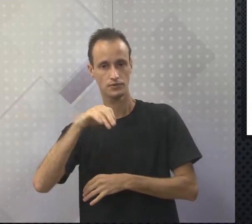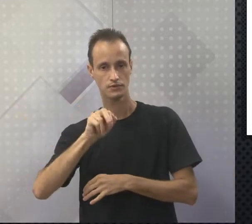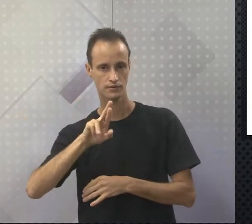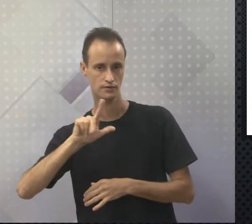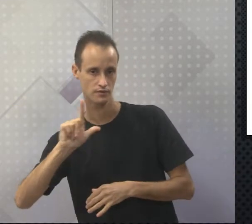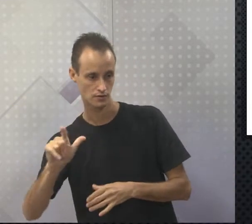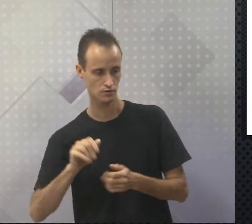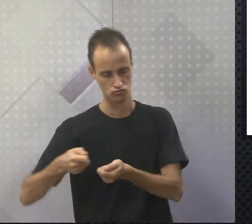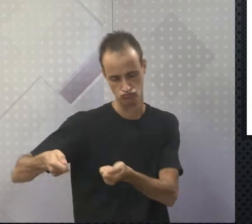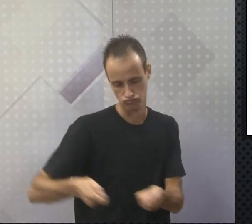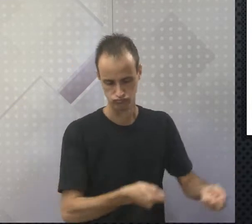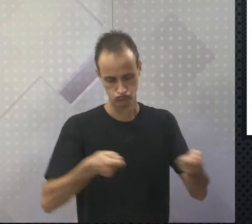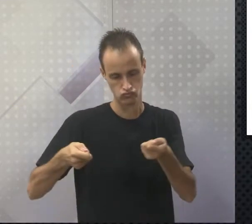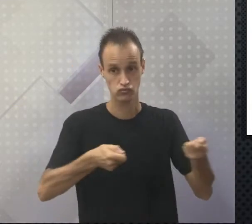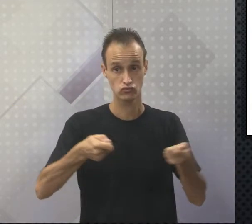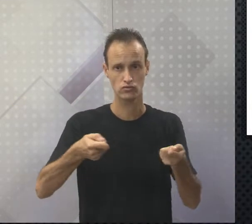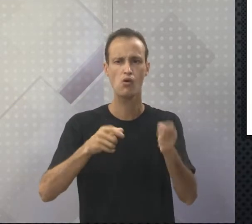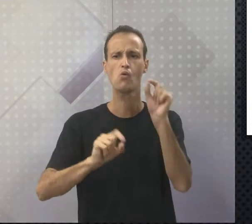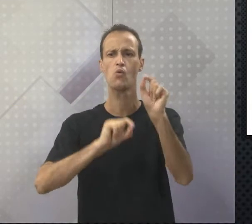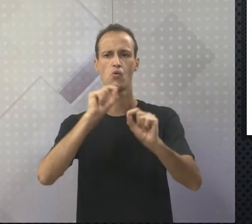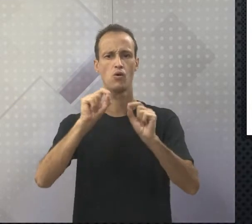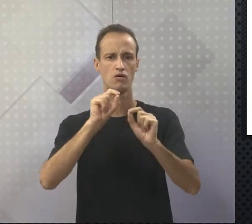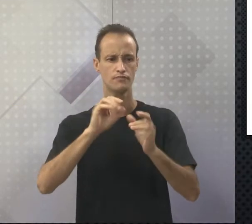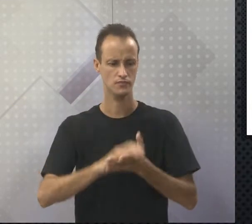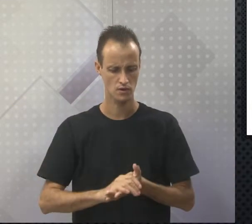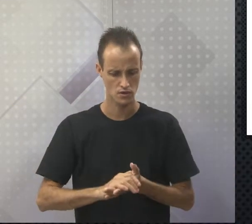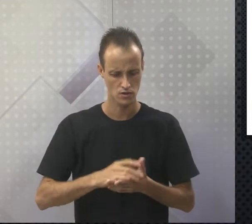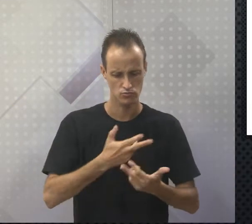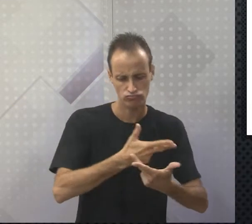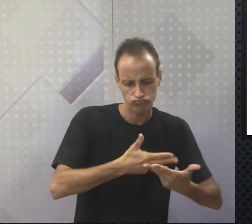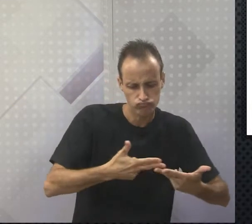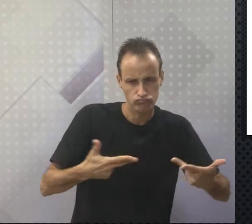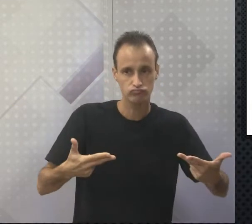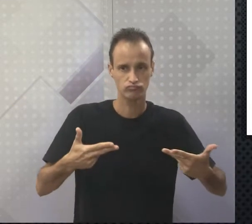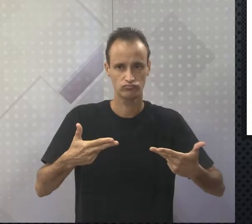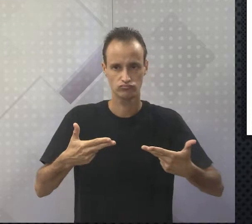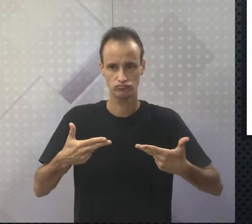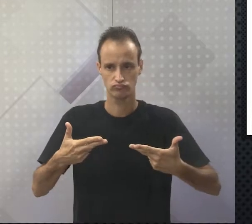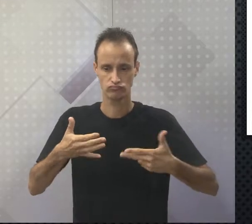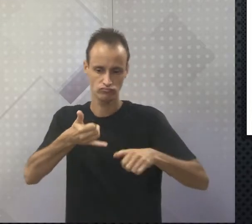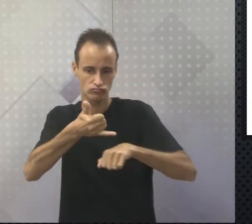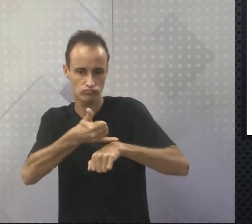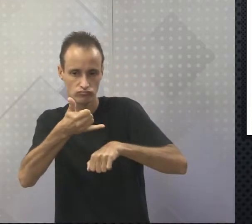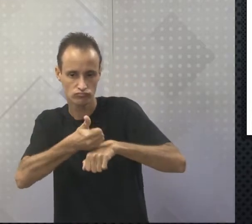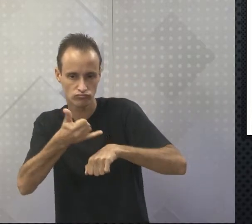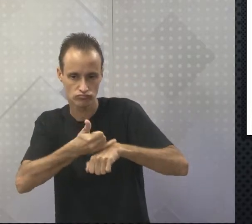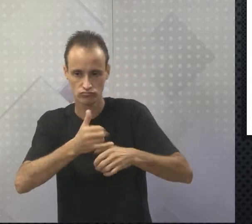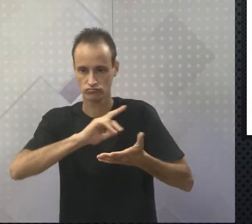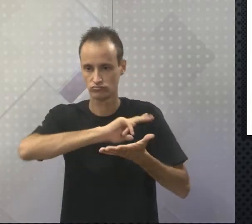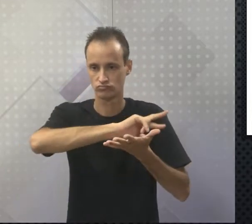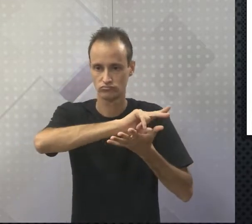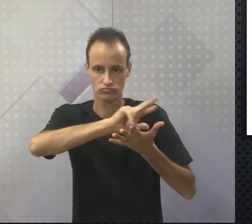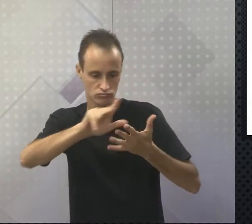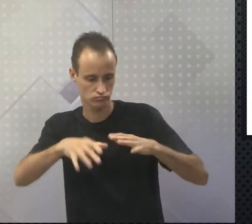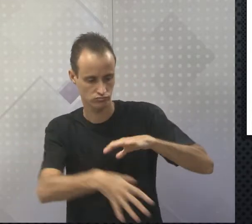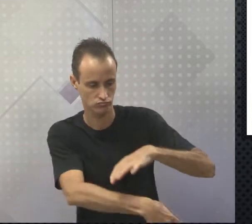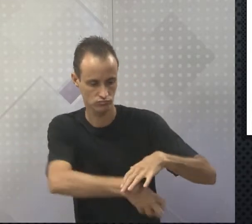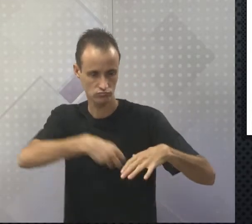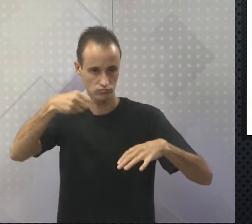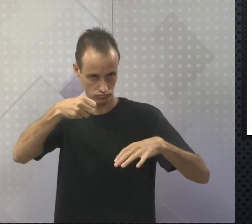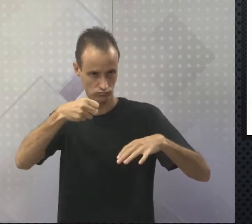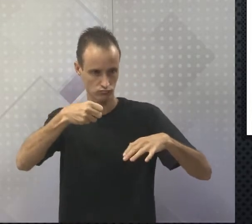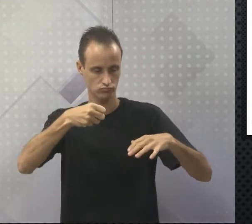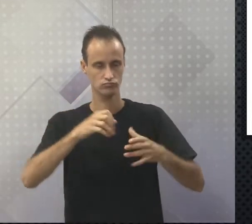Chama-se de extrativismo mineral a retirada de produtos de origem mineral, praticada em áreas continentais ou